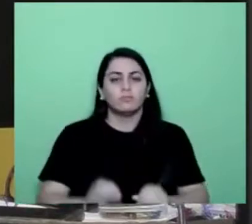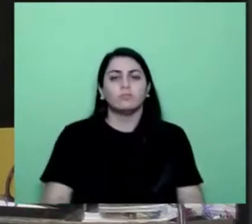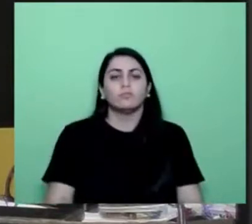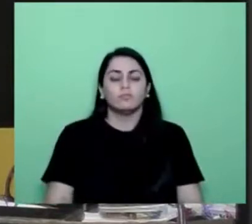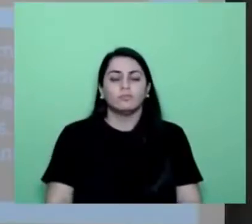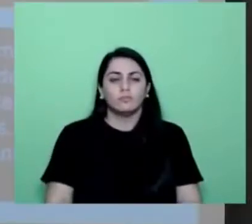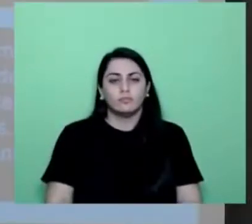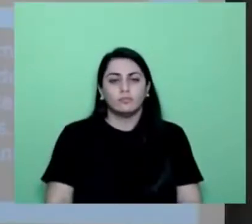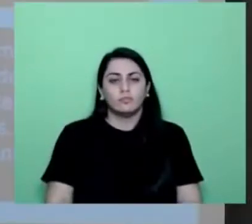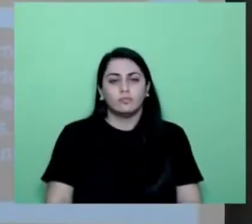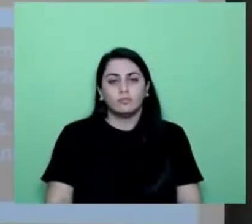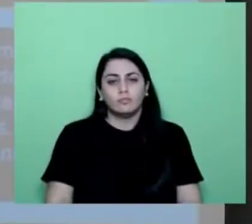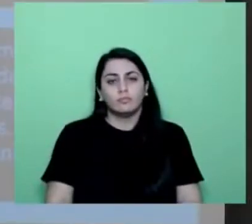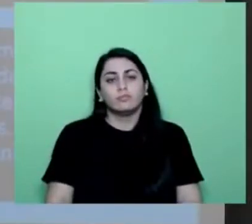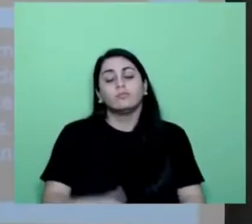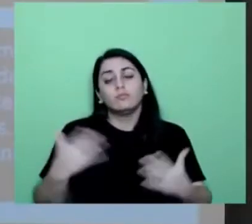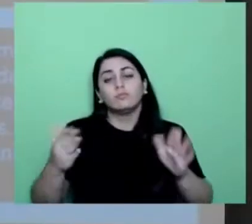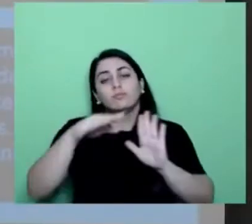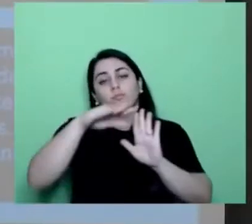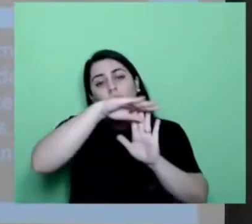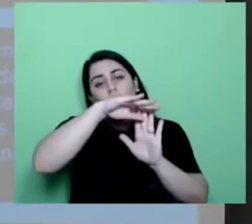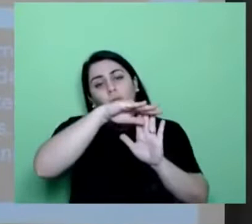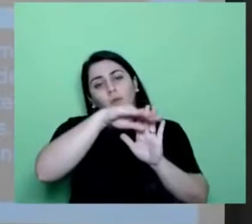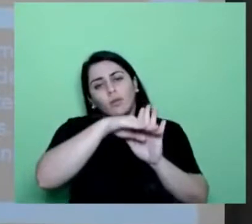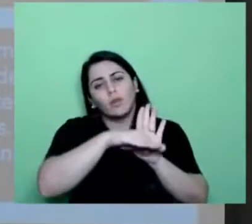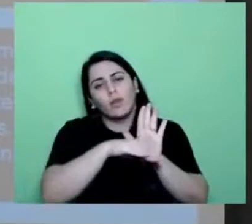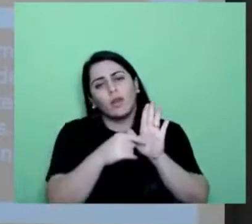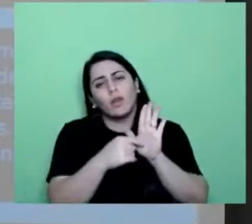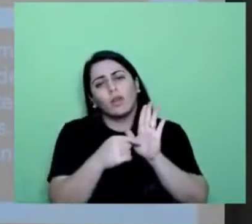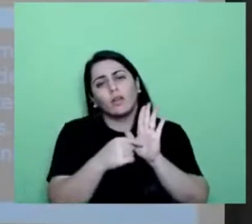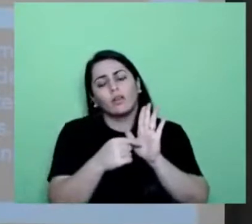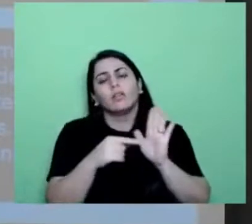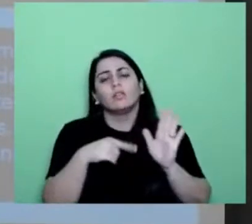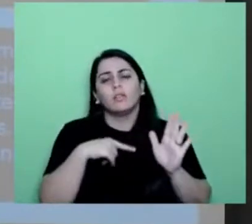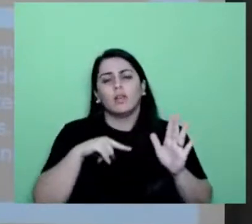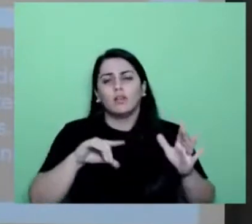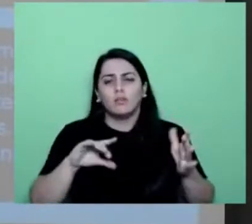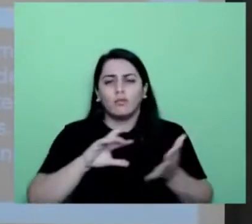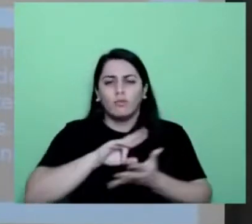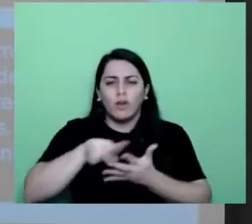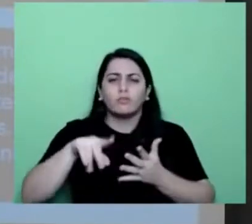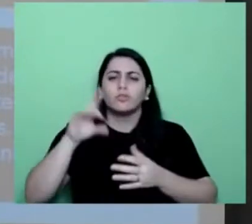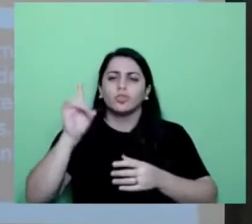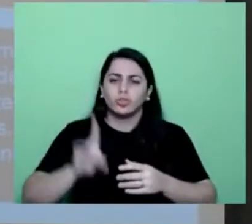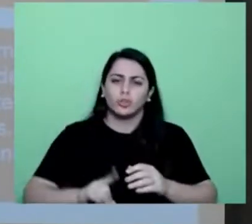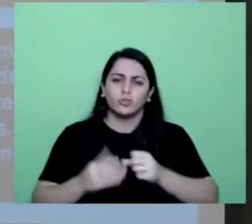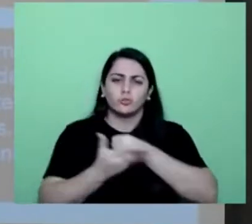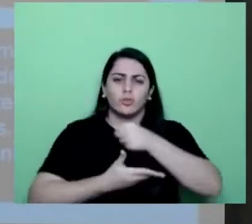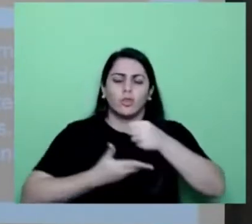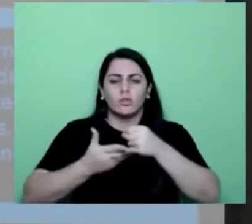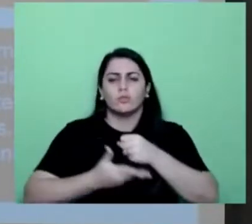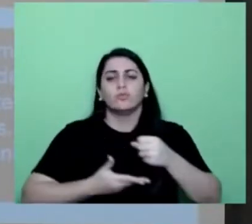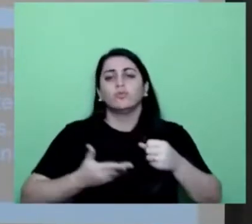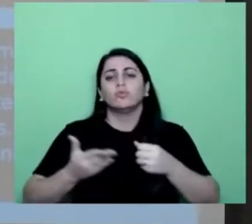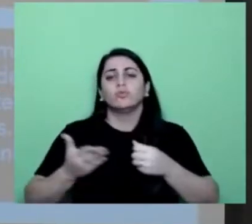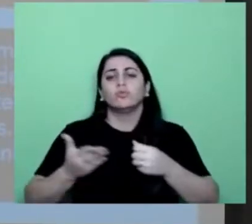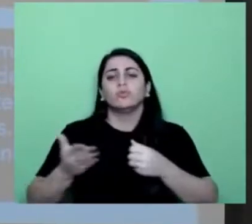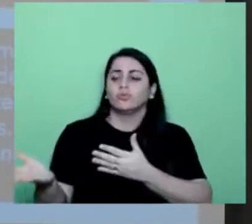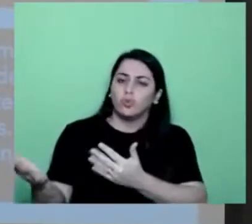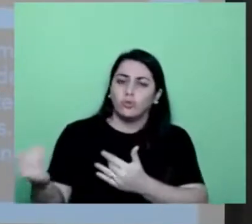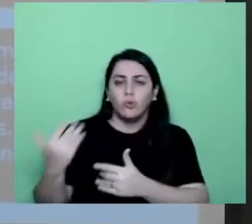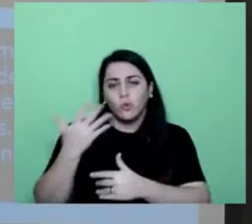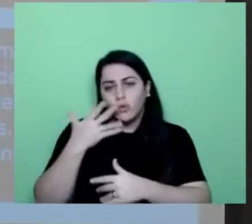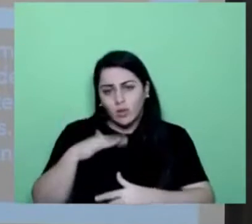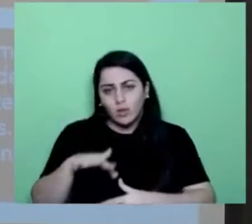Quanto aos princípios, um conjunto de direitos fundamentais, que reconhece a criança e adolescente como sujeito de direito,